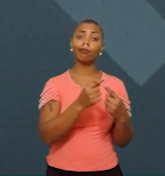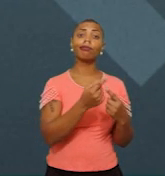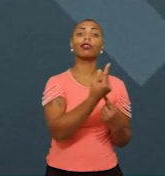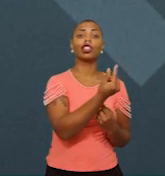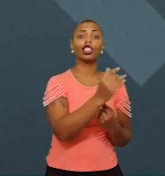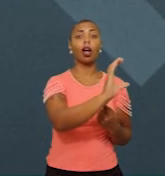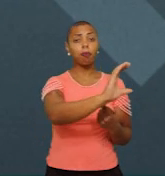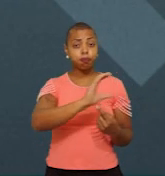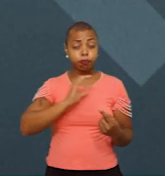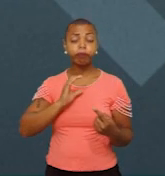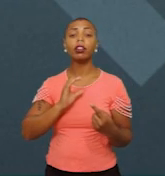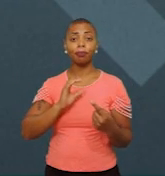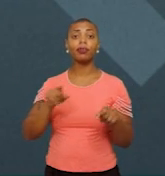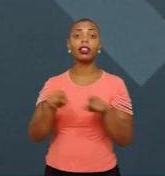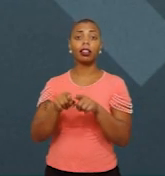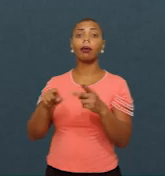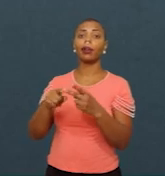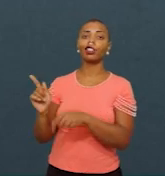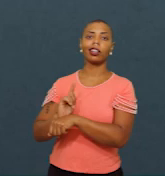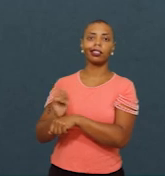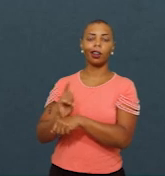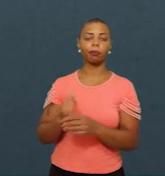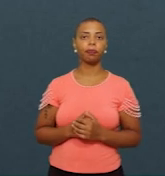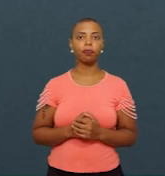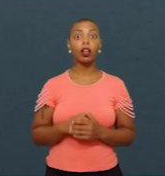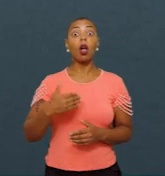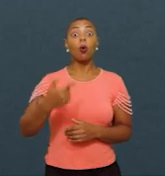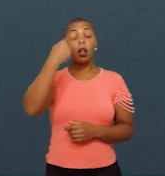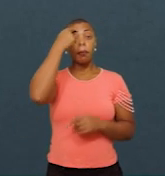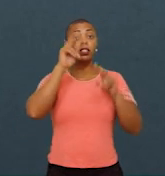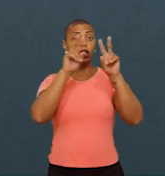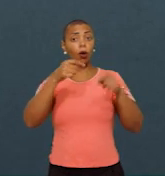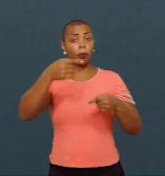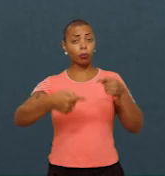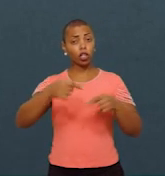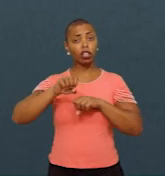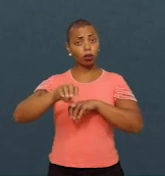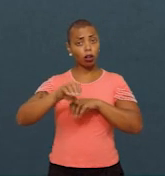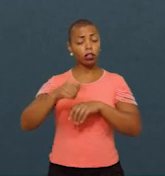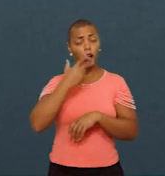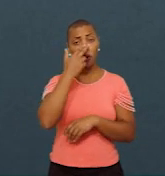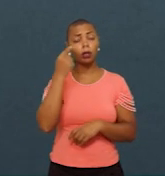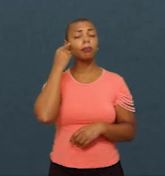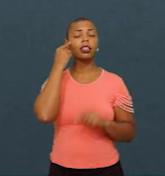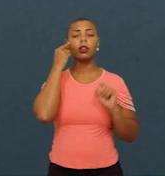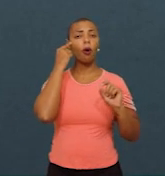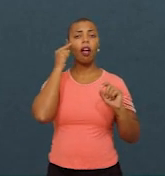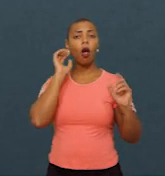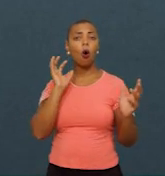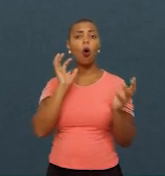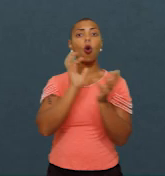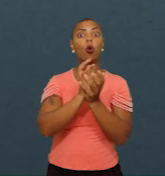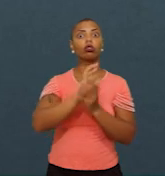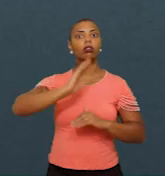investimento e gestão. E quando a gente pensa em políticas docentes, acho que a gente vai pensar num conjunto de